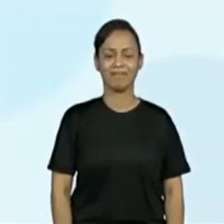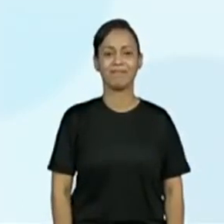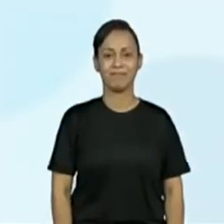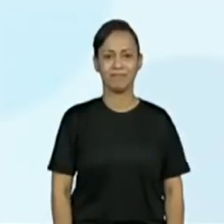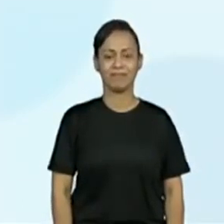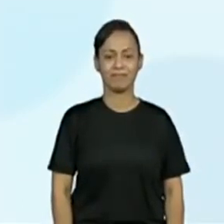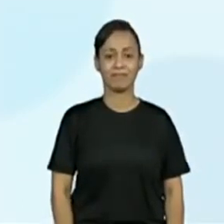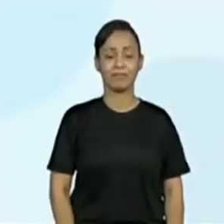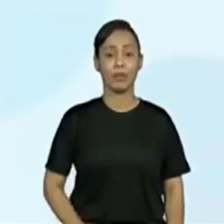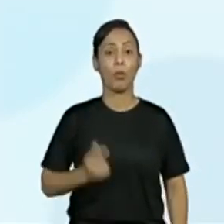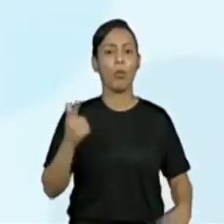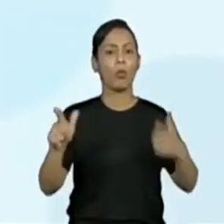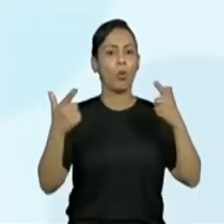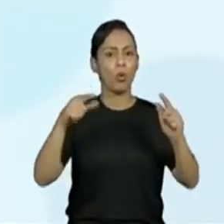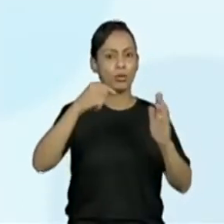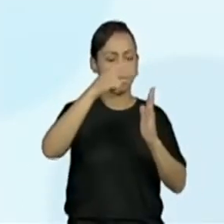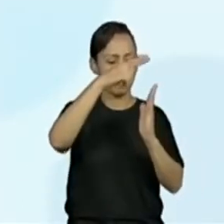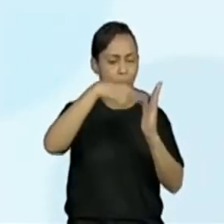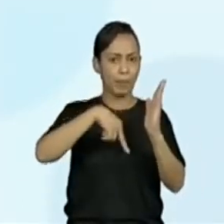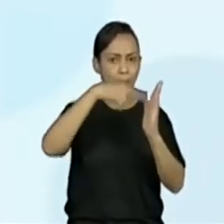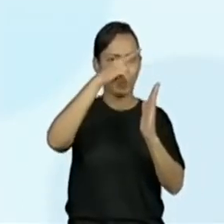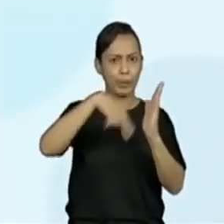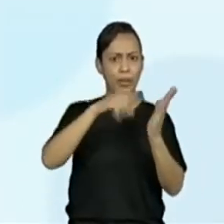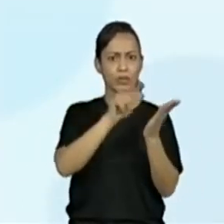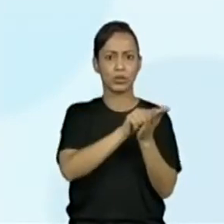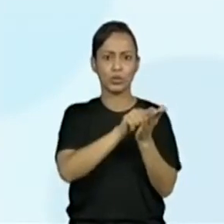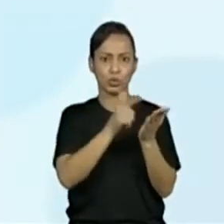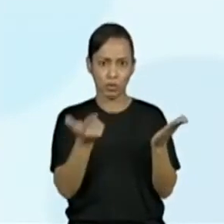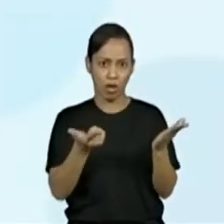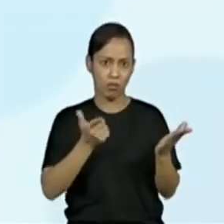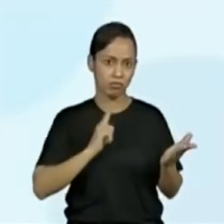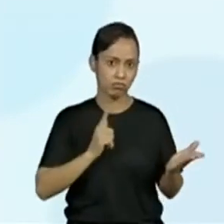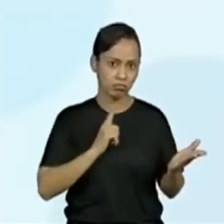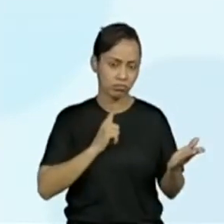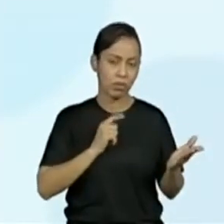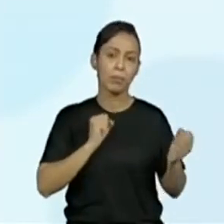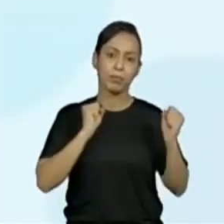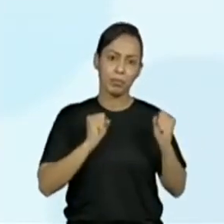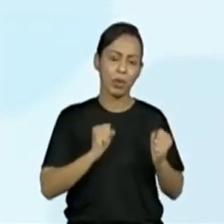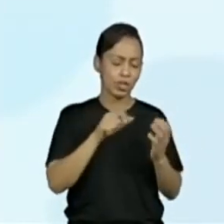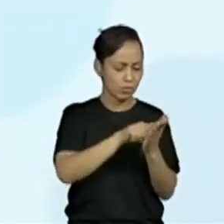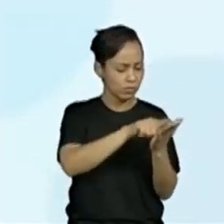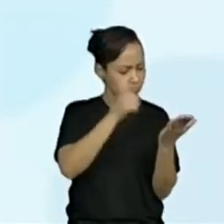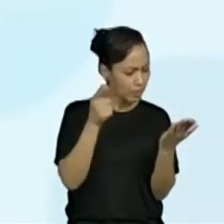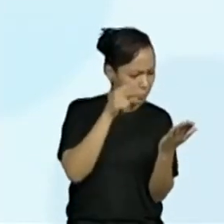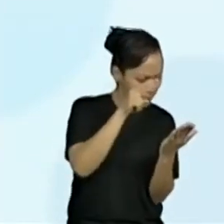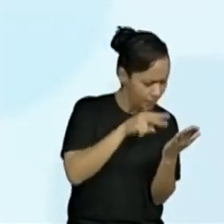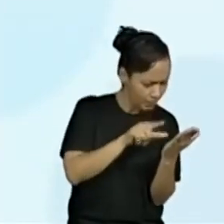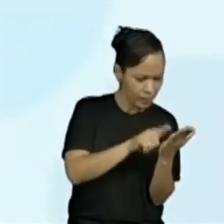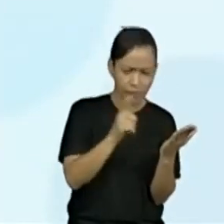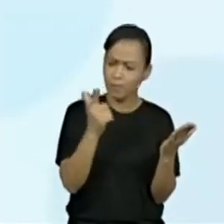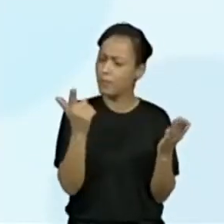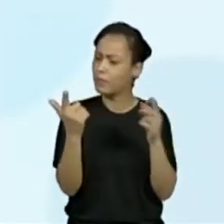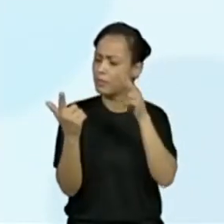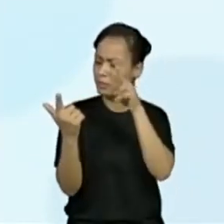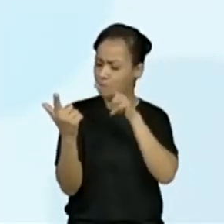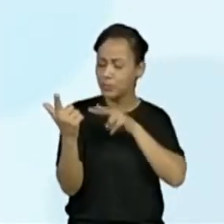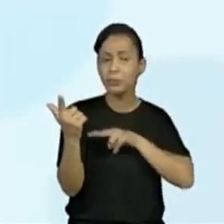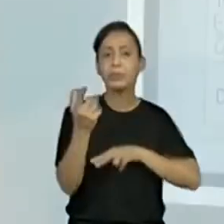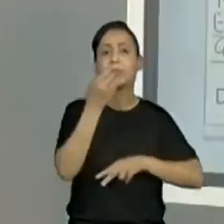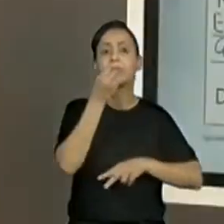as demais leituras que seria muito legal quando você estiver no jornal e tiver atividade com os professores nesse momento, fazer esse tipo de